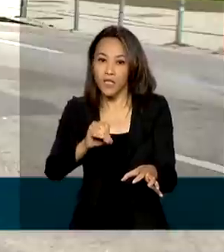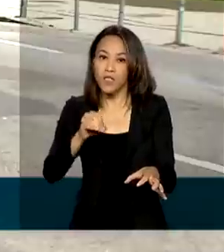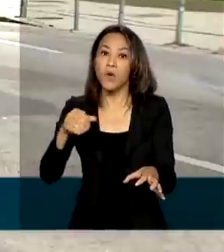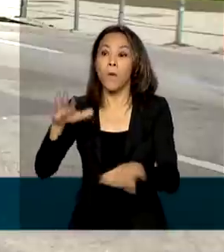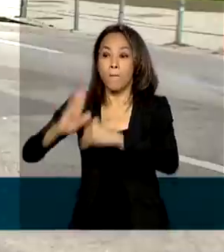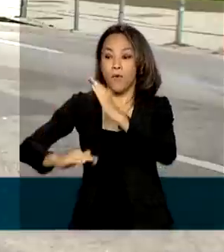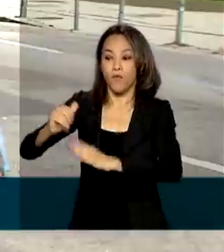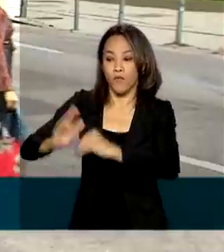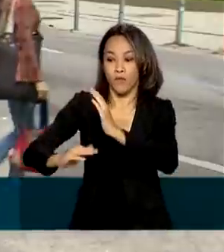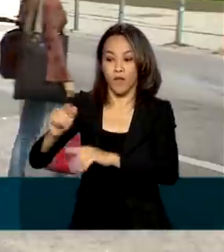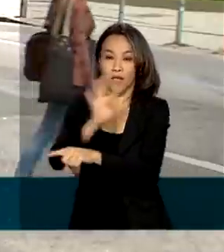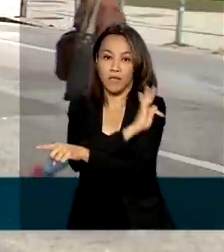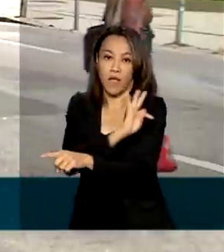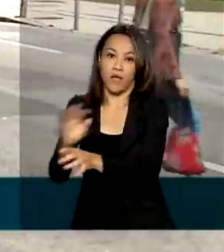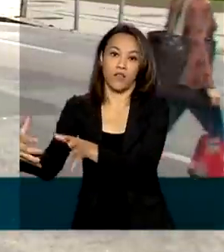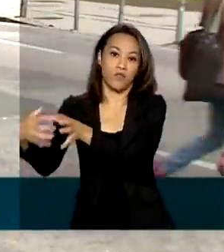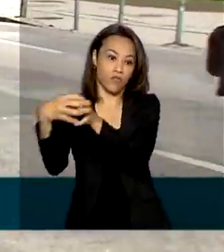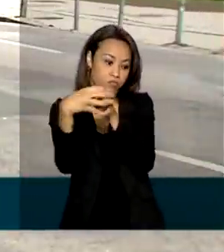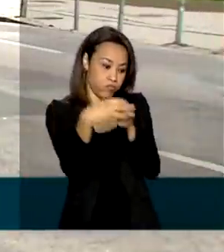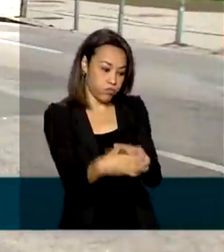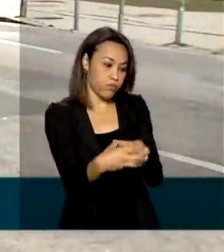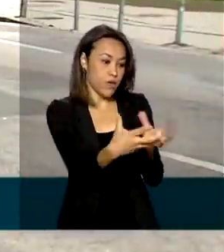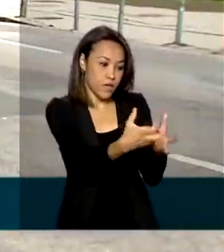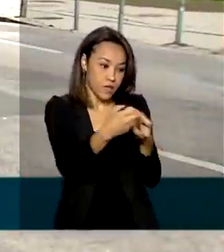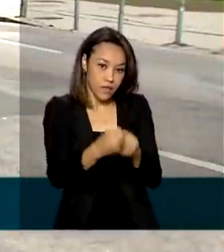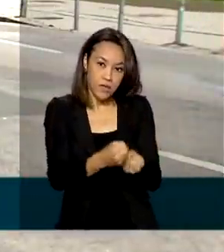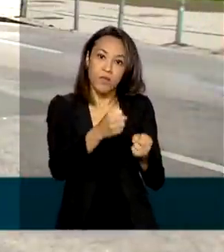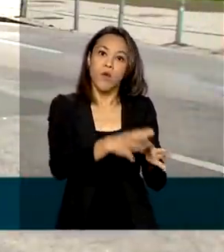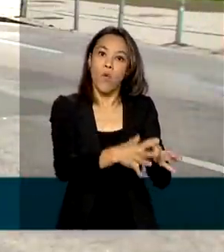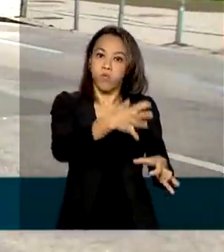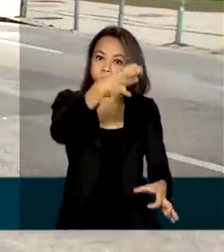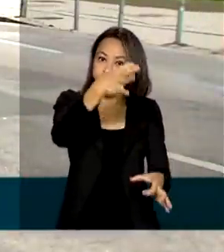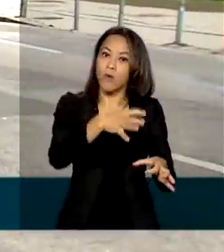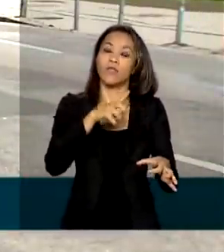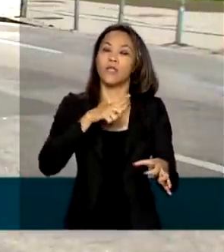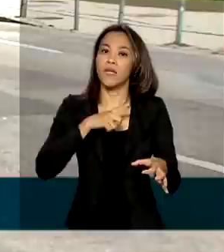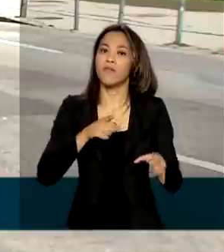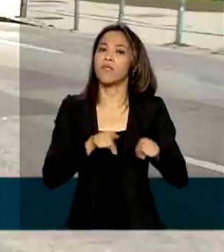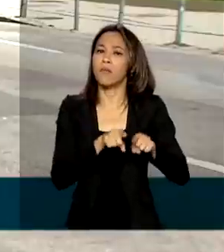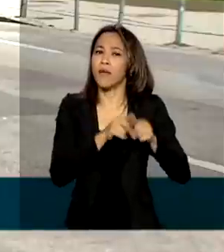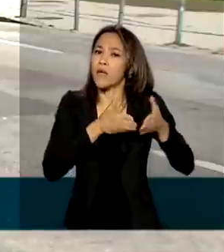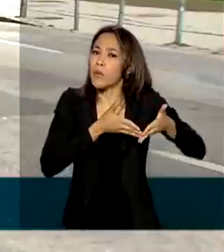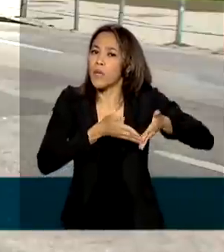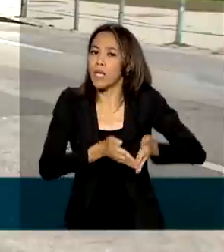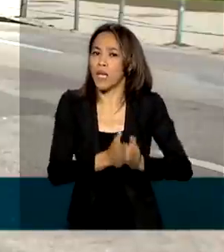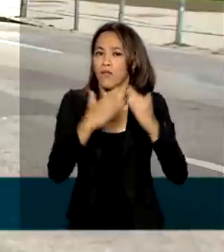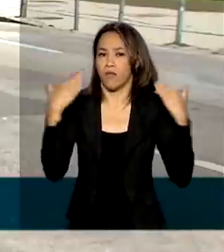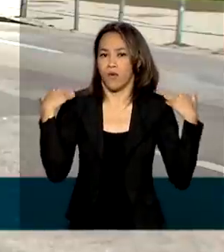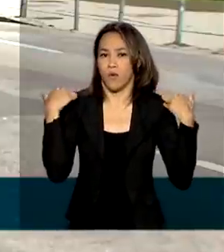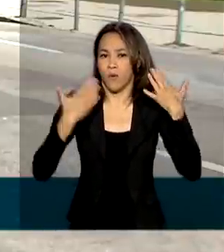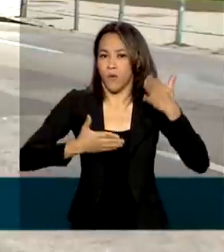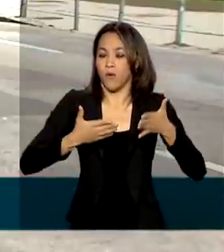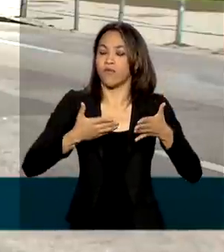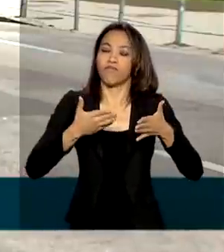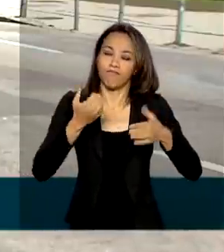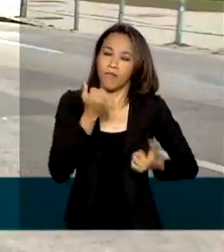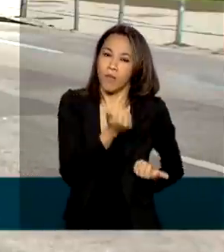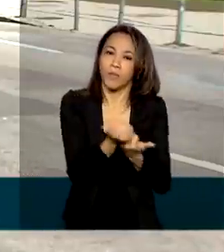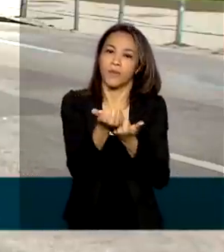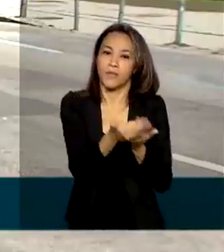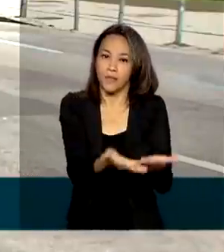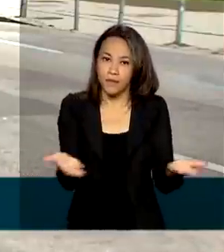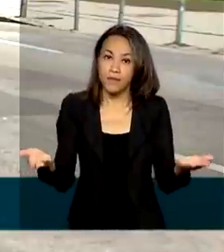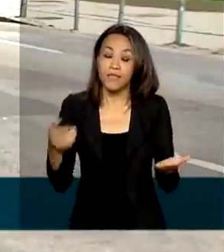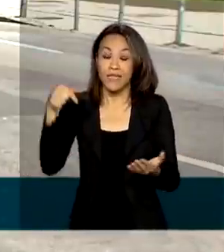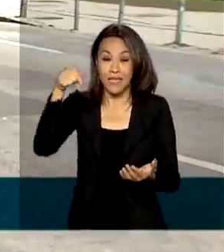A operação teve a escolta do P-121 e do navio Patrulha Fluvial da Marinha. Manaus vive o coapso